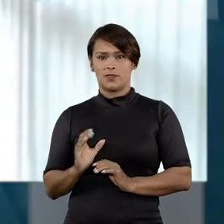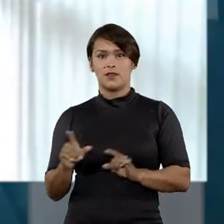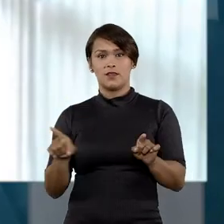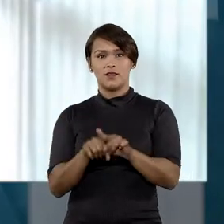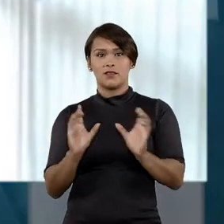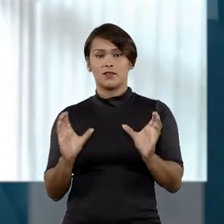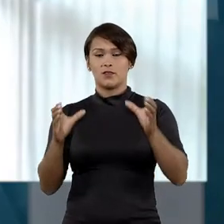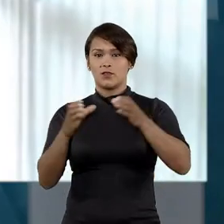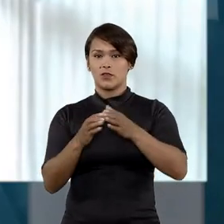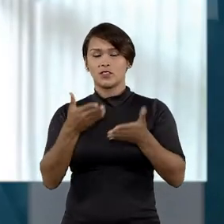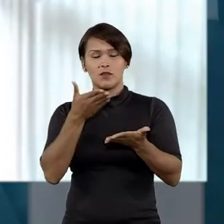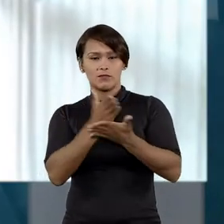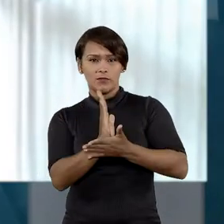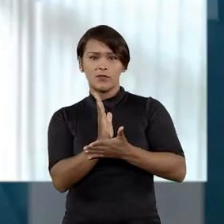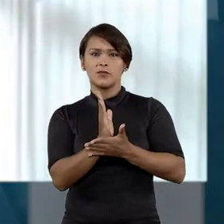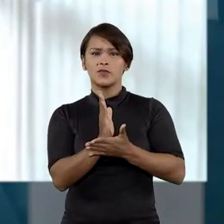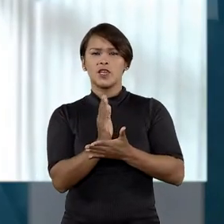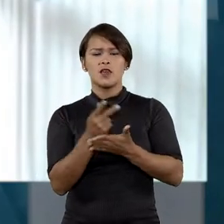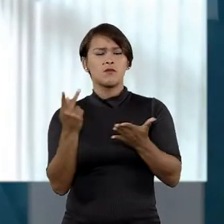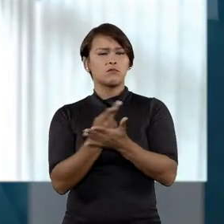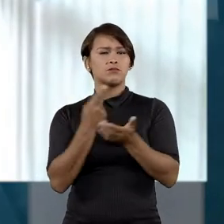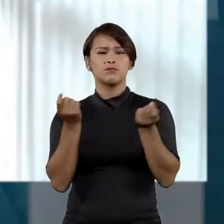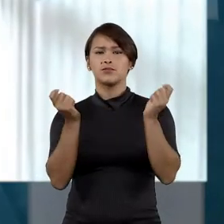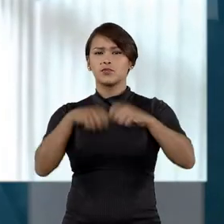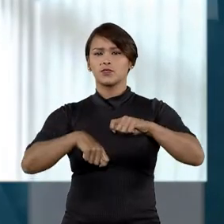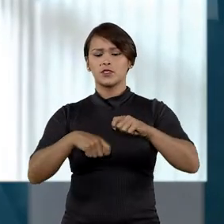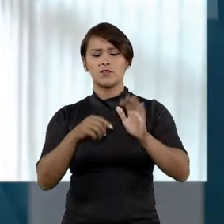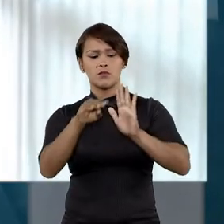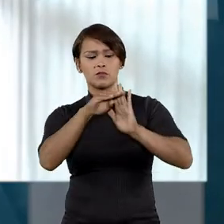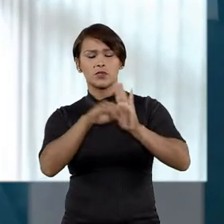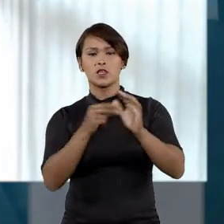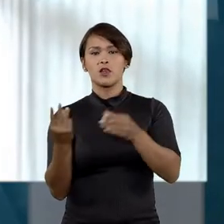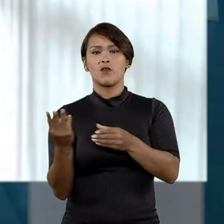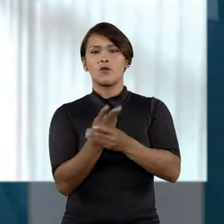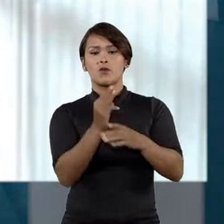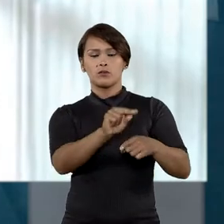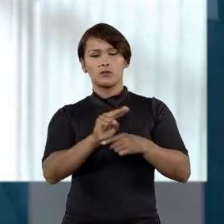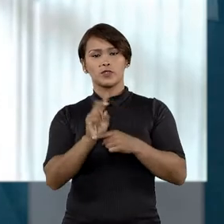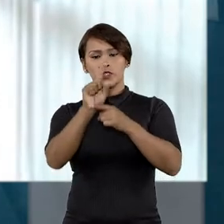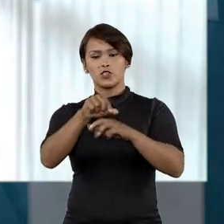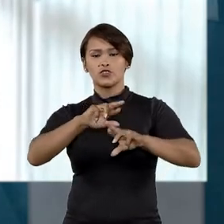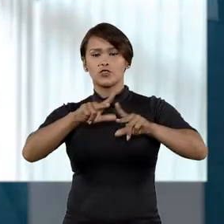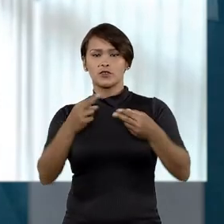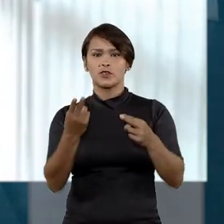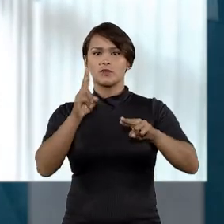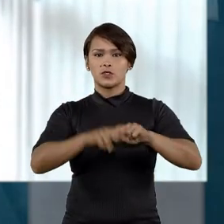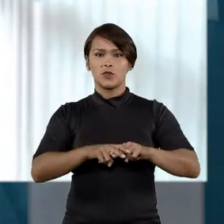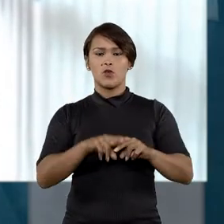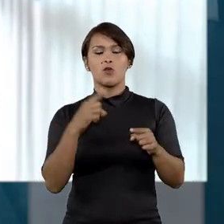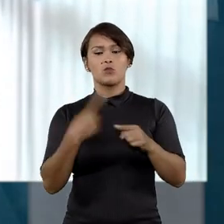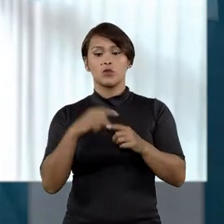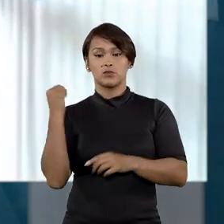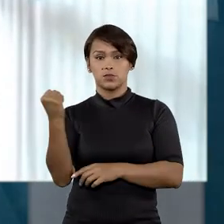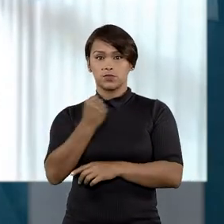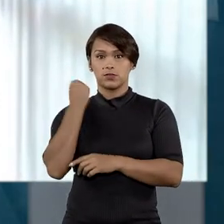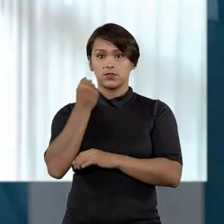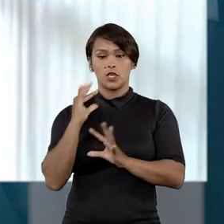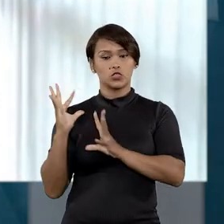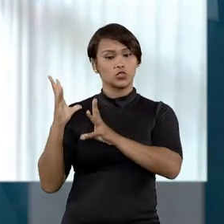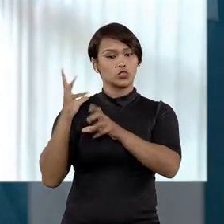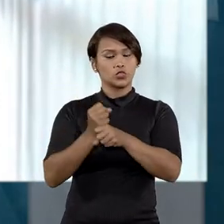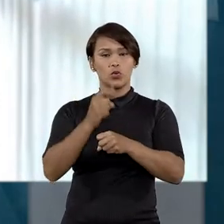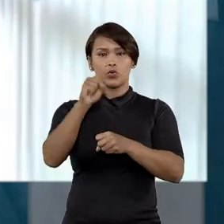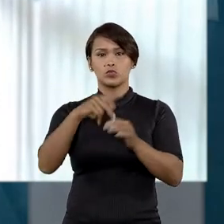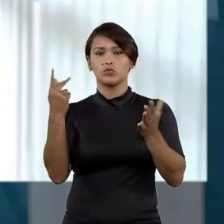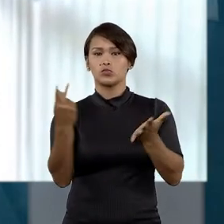Assim, o colegiado considerou que é inviável a aplicação de medidas cautelares diversas da prisão porque a gravidade concreta